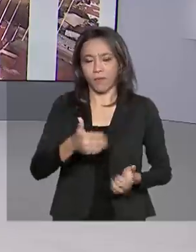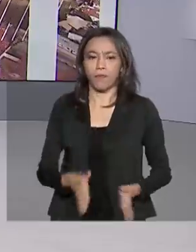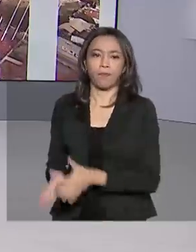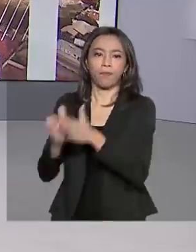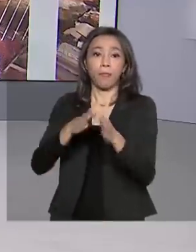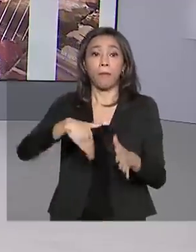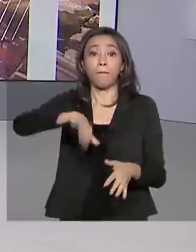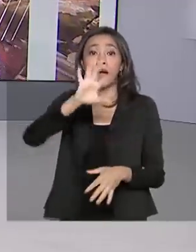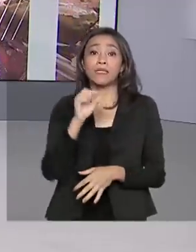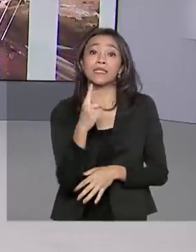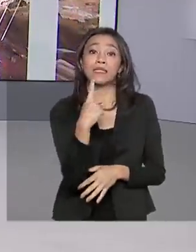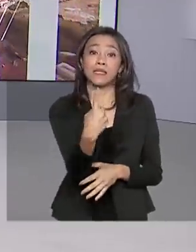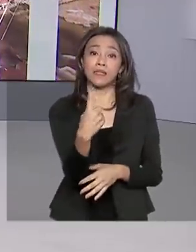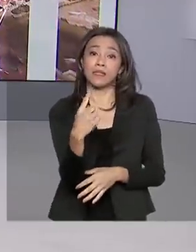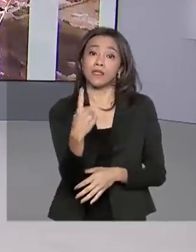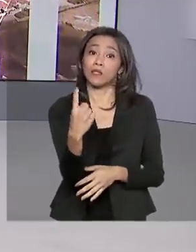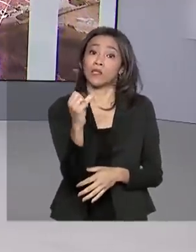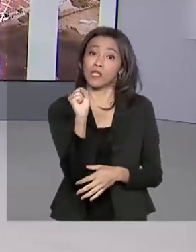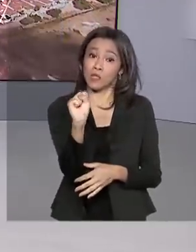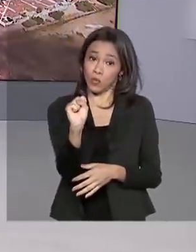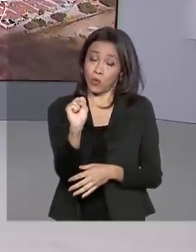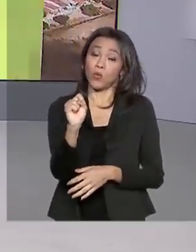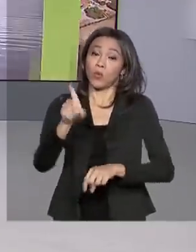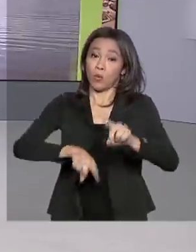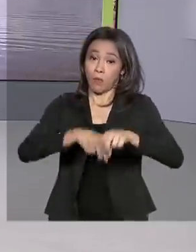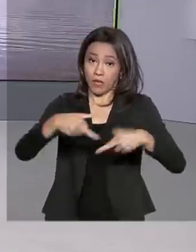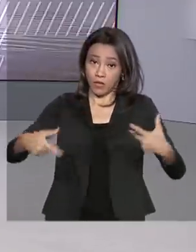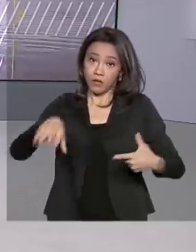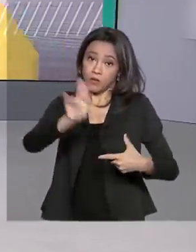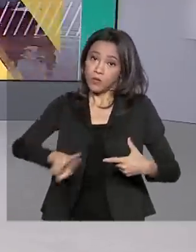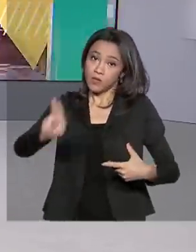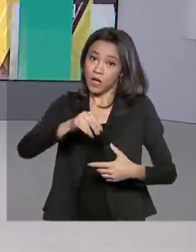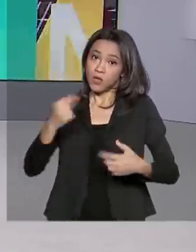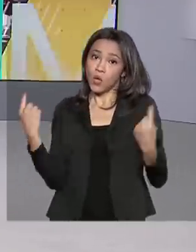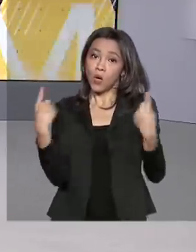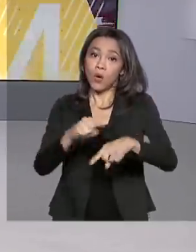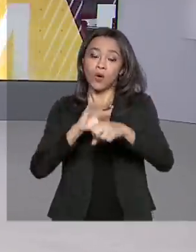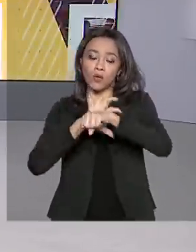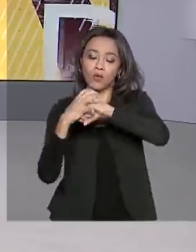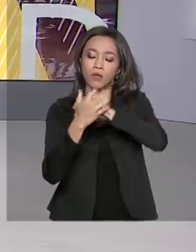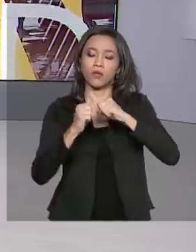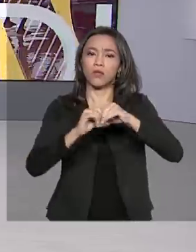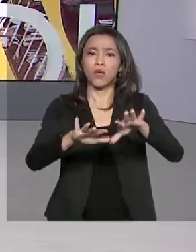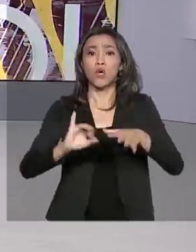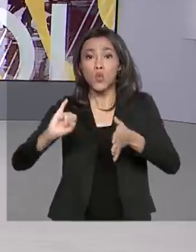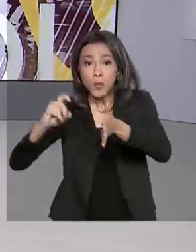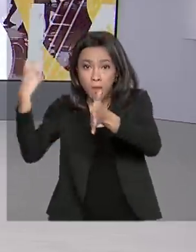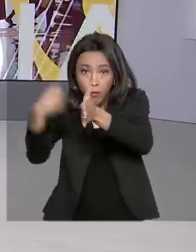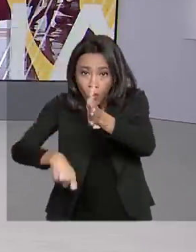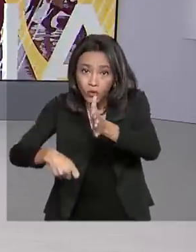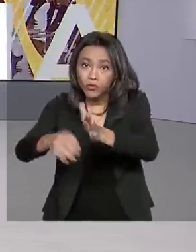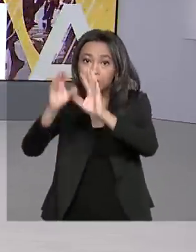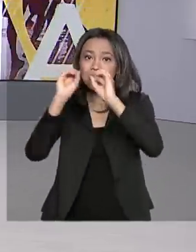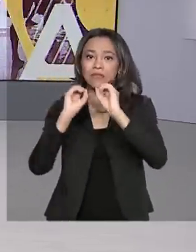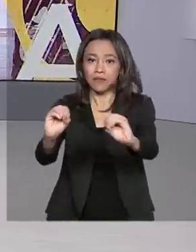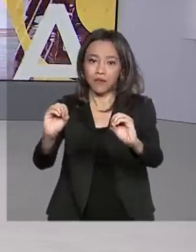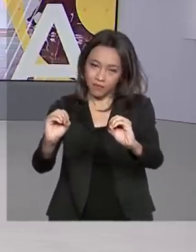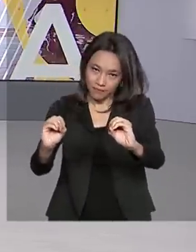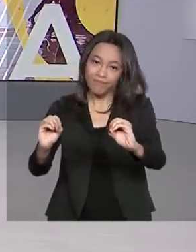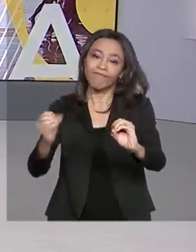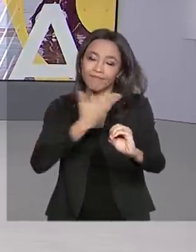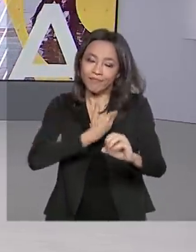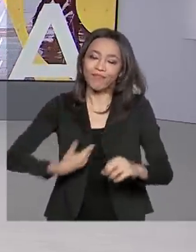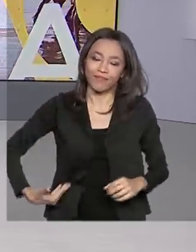Mais 118 produtos utilizados no combate ao coronavírus no Brasil tiveram o imposto de importação zerado pelo governo.